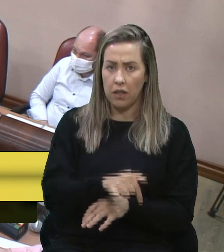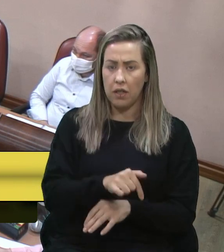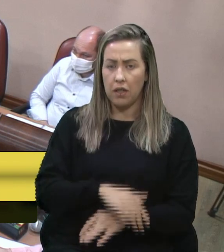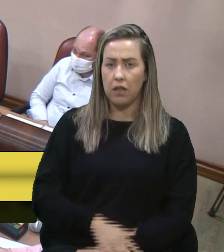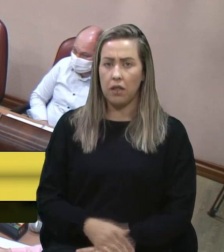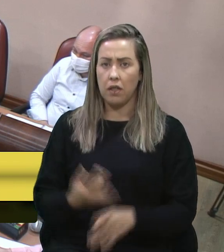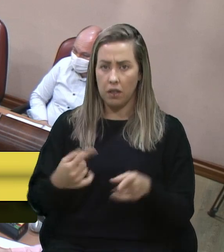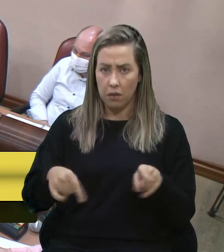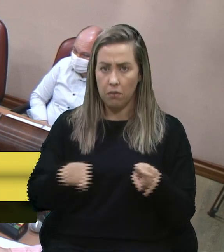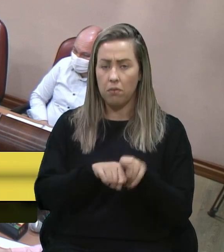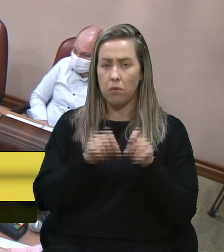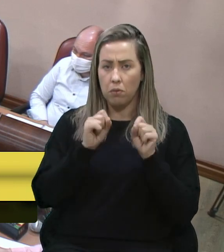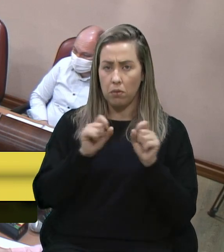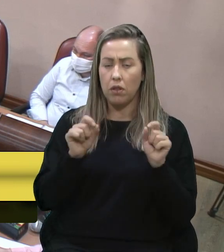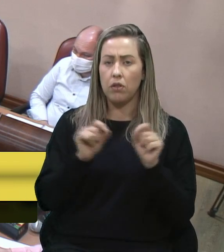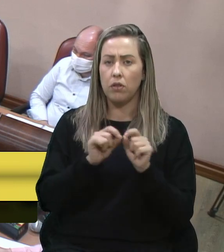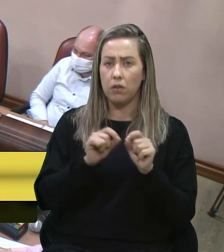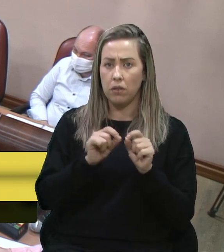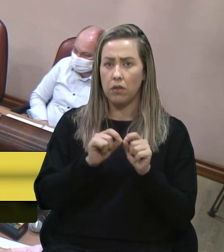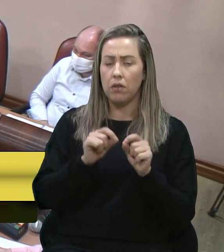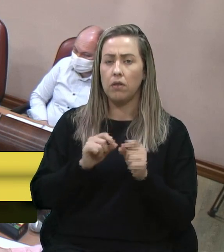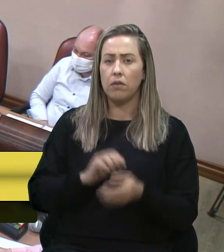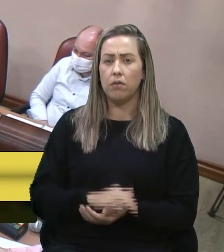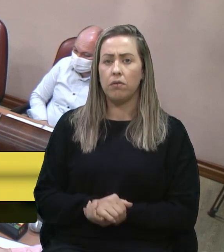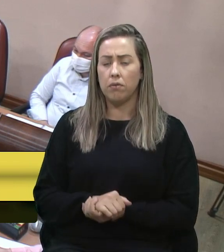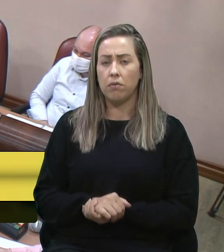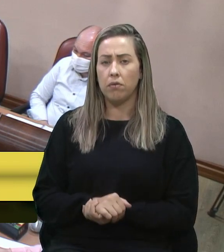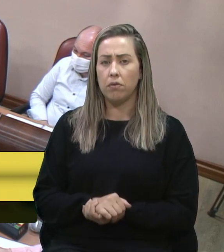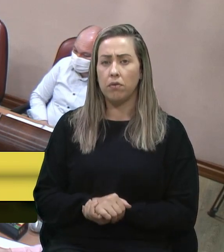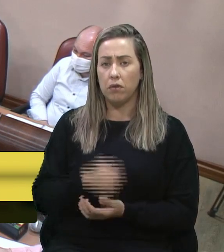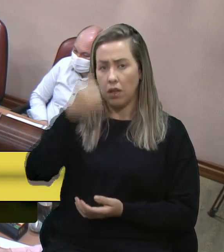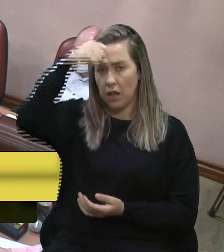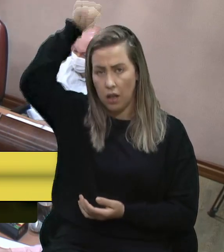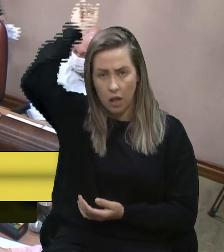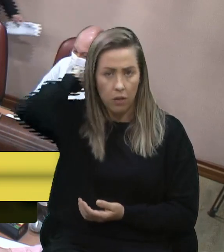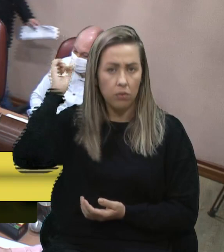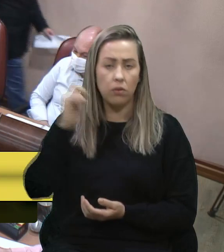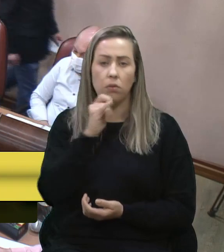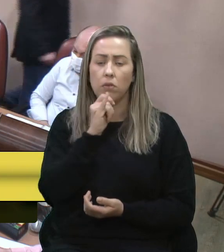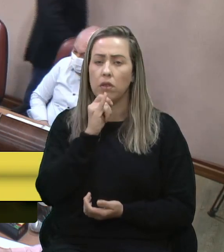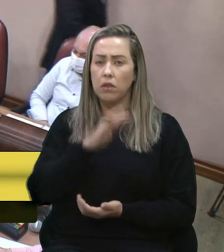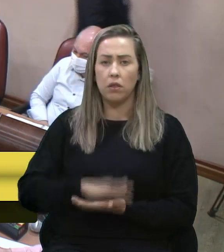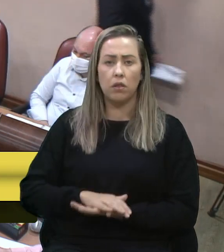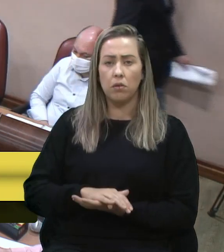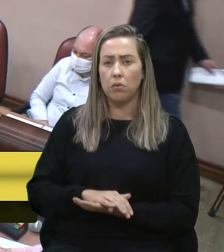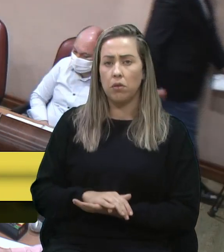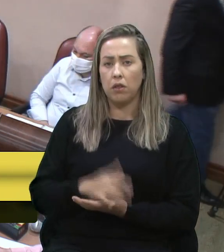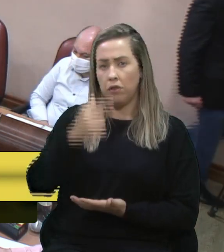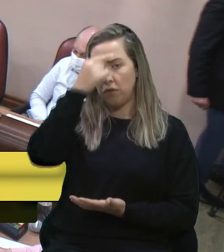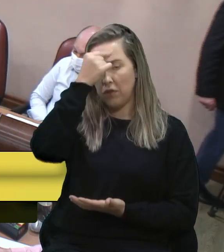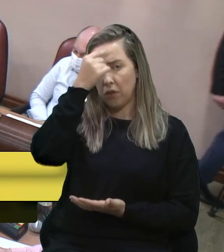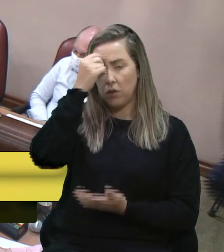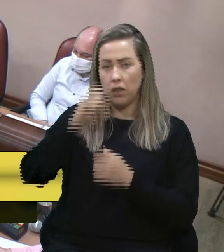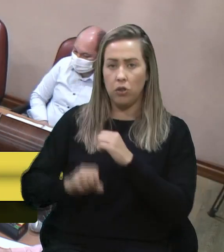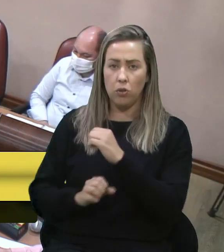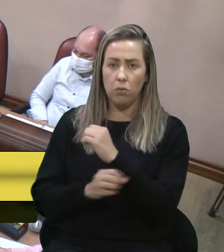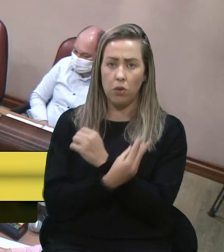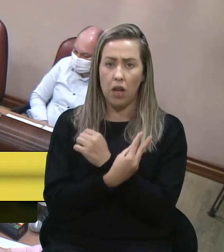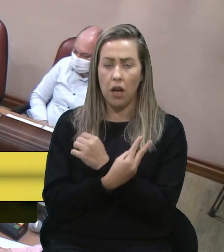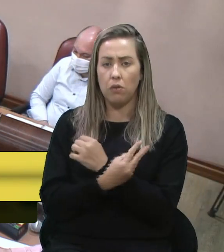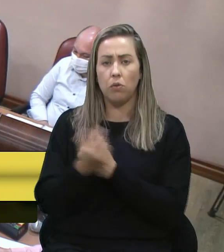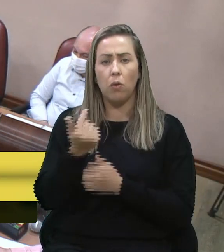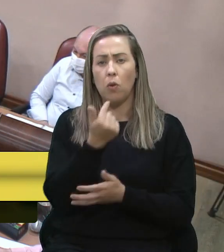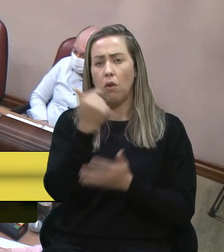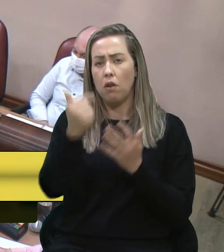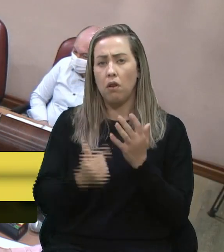parcerias podem ser feitas com as universidades, a Universidade de Caxias do Sul, a faculdade que tem Murialdo, outras,